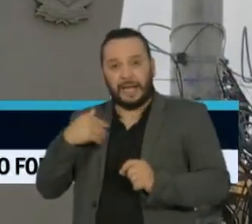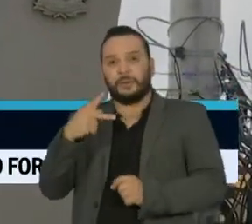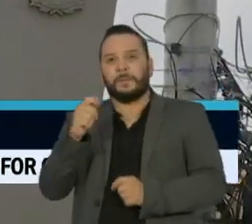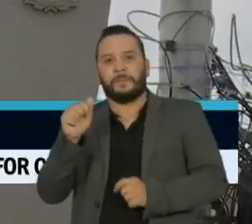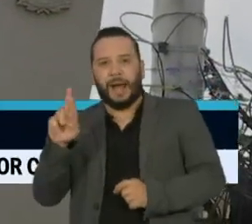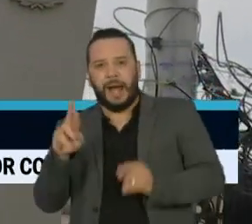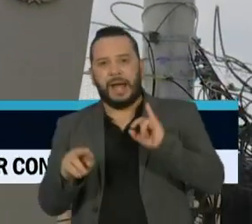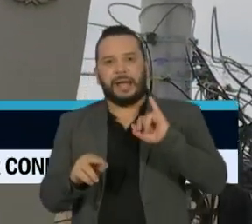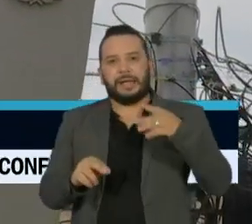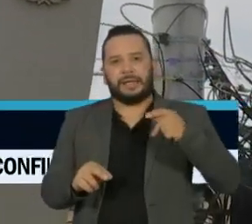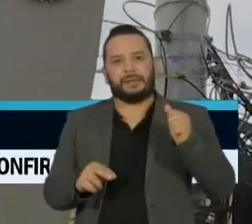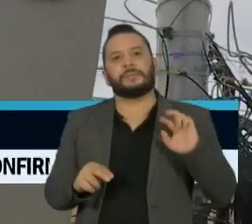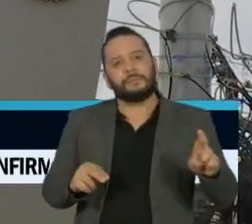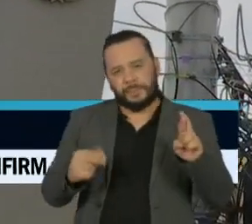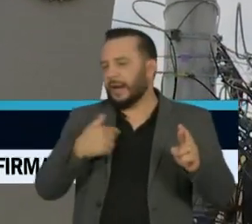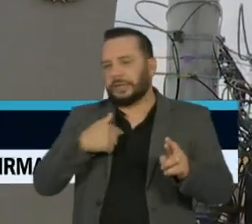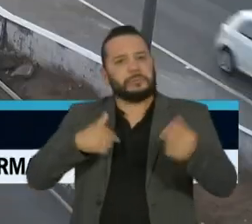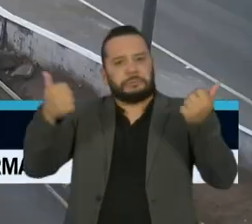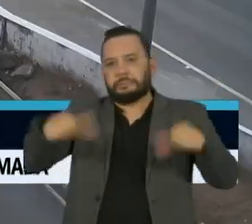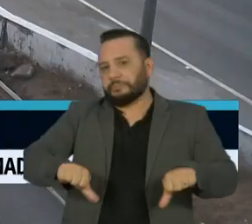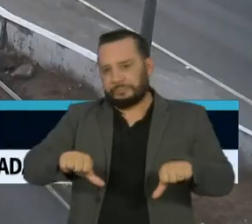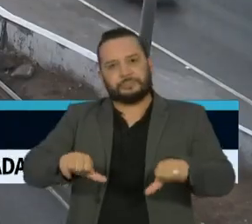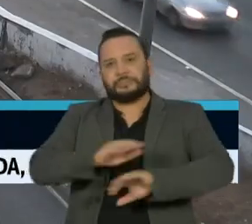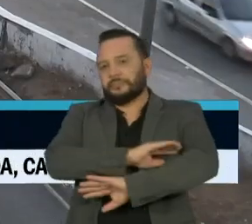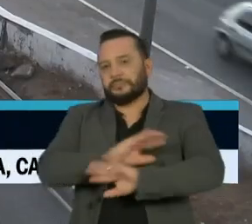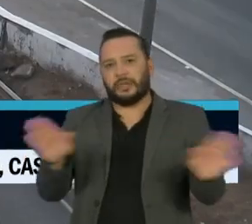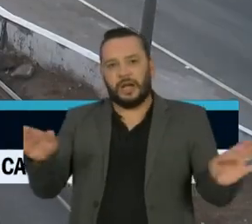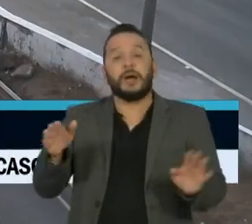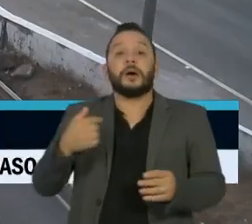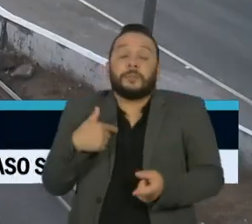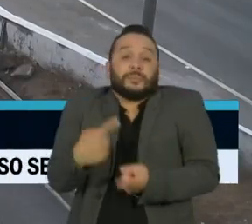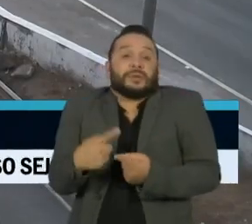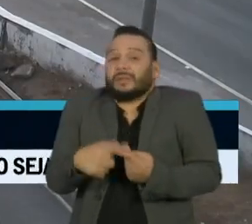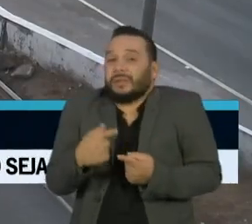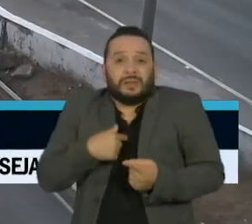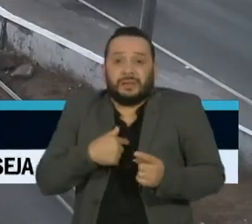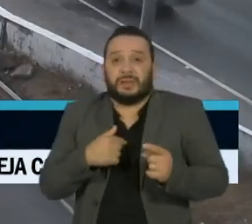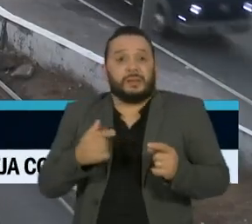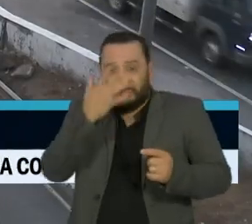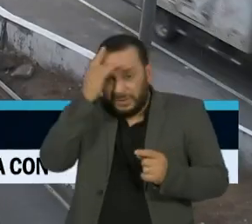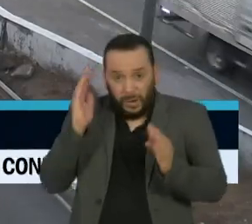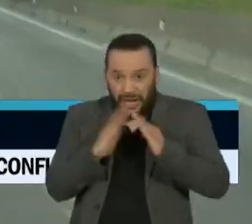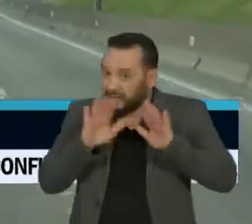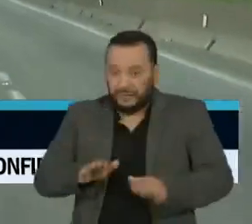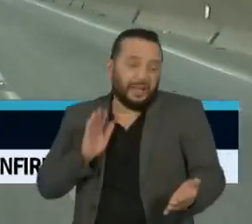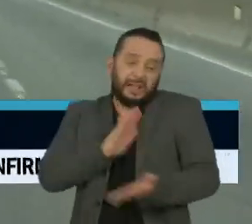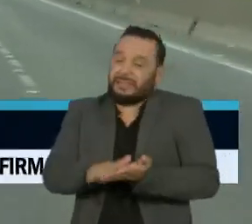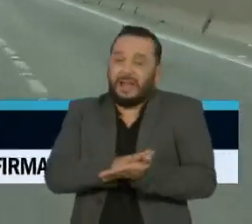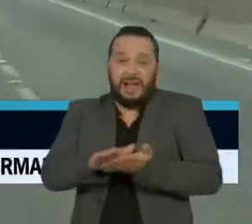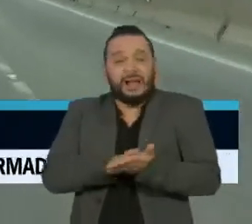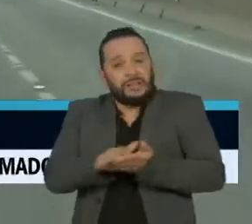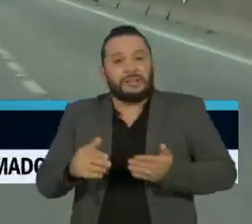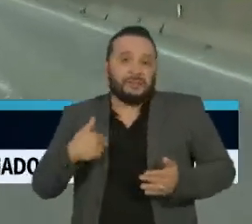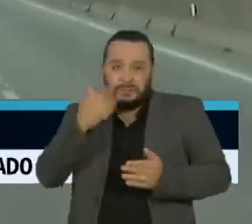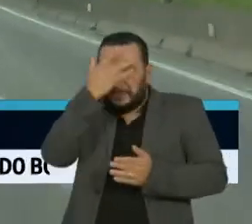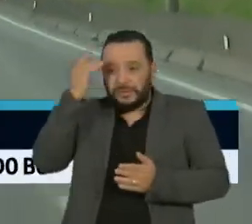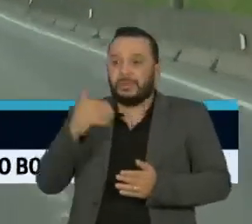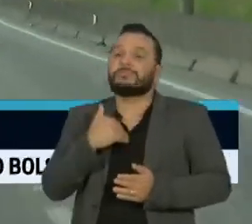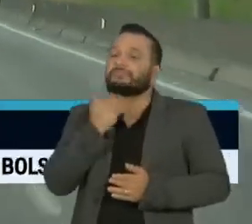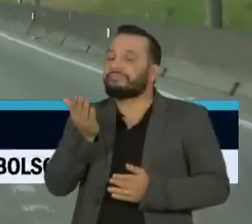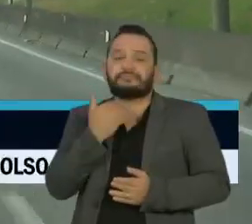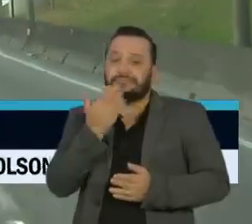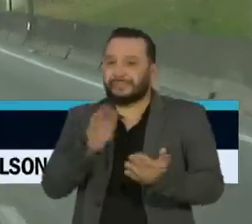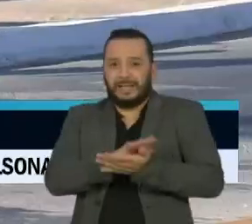toda a cidade e durante todo o dia, foi suspenso porque não surtiu o efeito esperado, que era aumentar o índice de